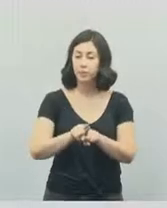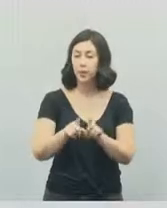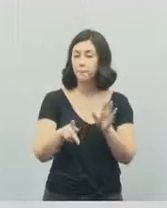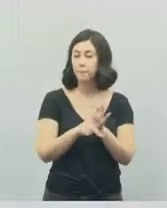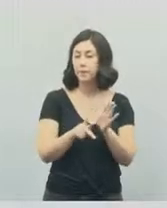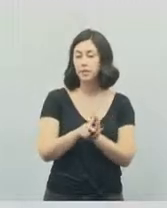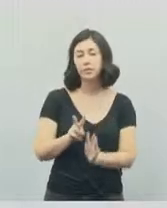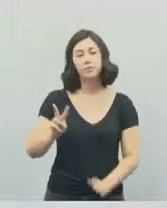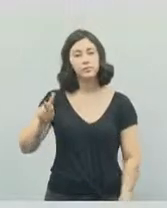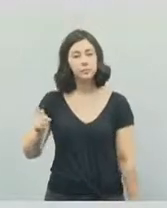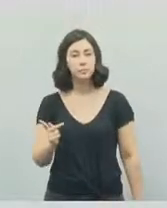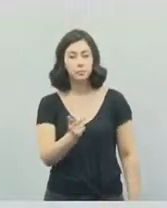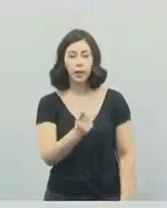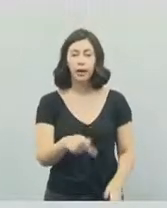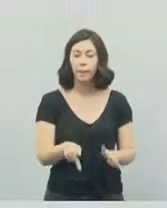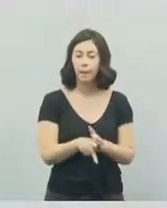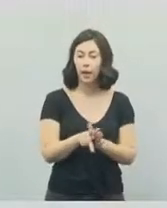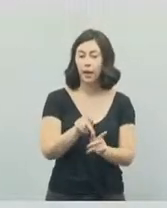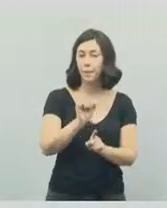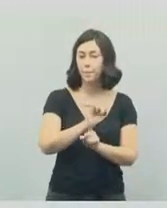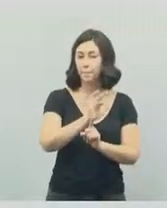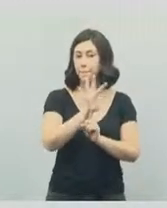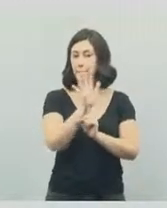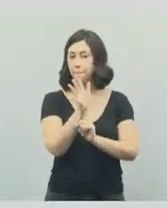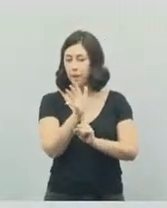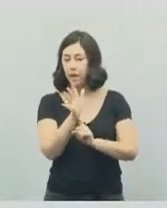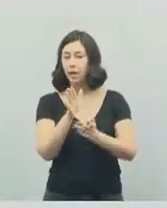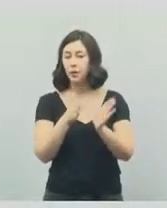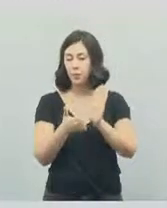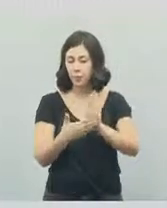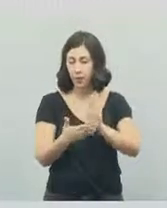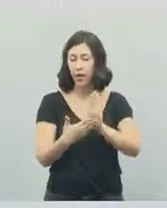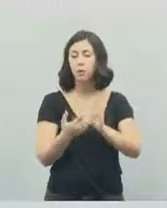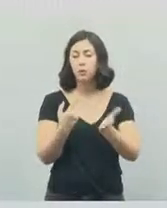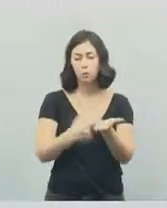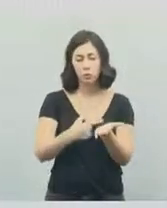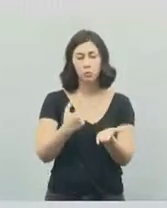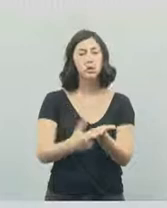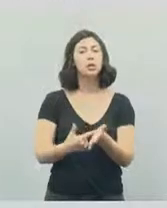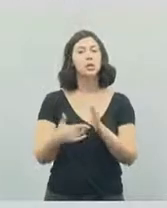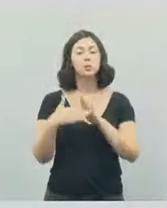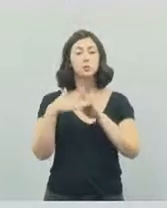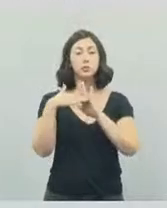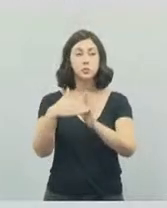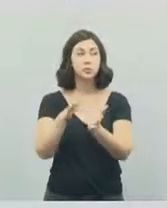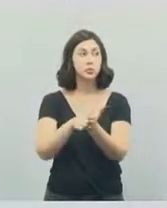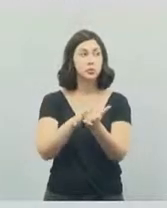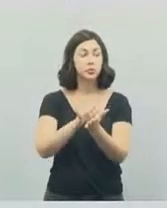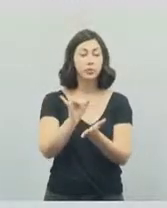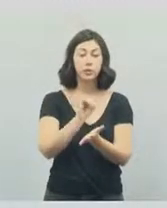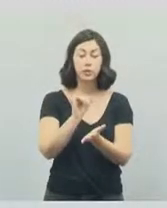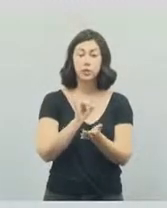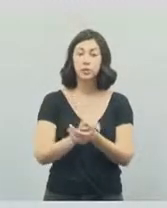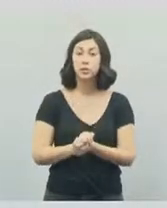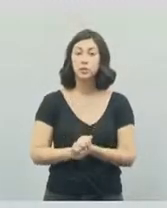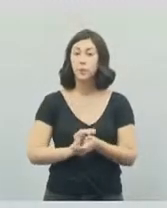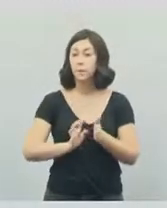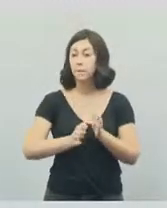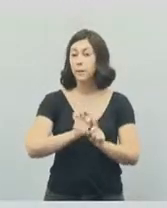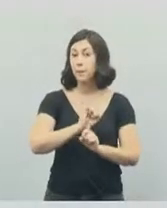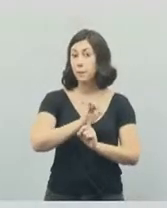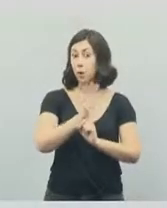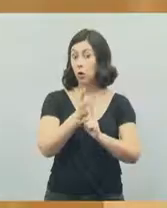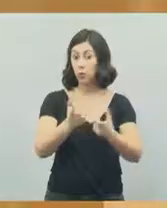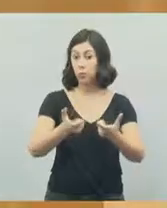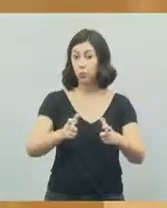Andamos com Felício, aqui na cidade de Jacareí, se propôs a ajudar a cidade de Jacareí. O republicano tem crescido